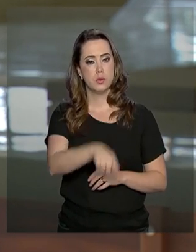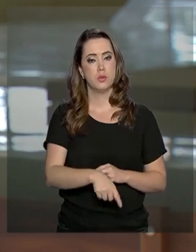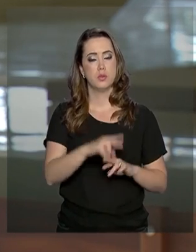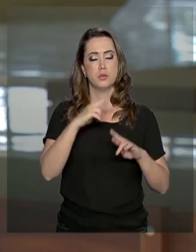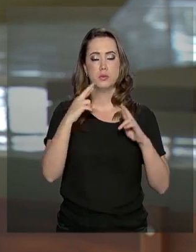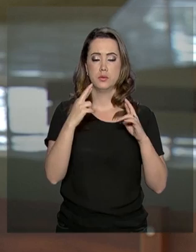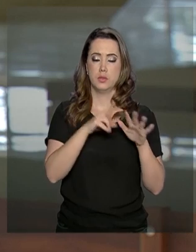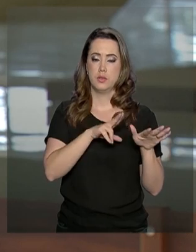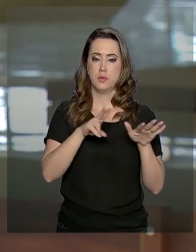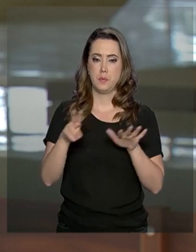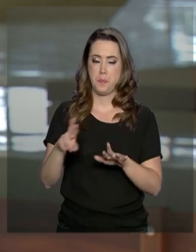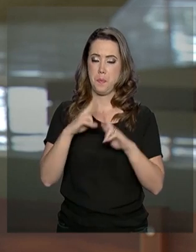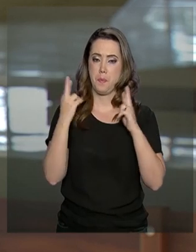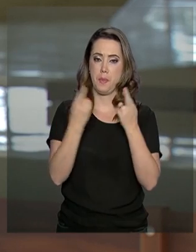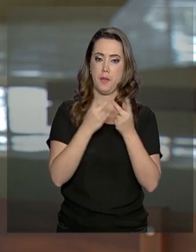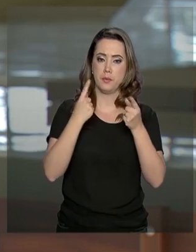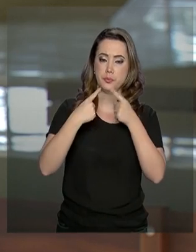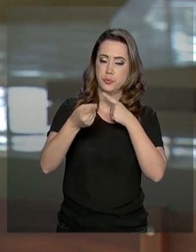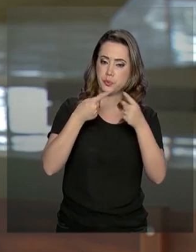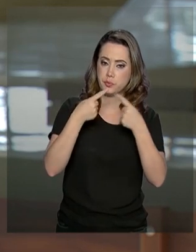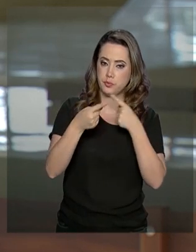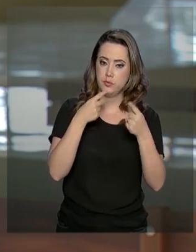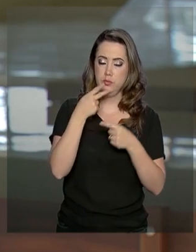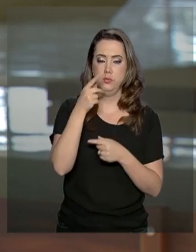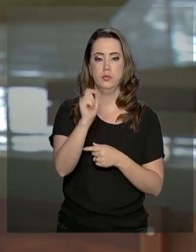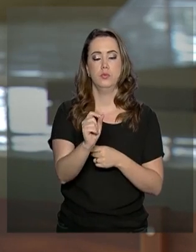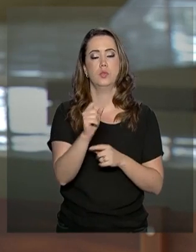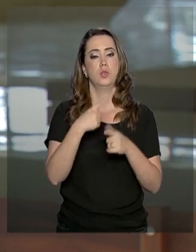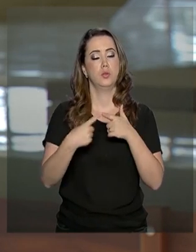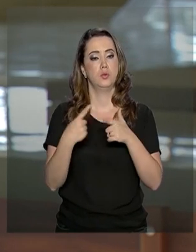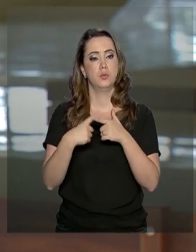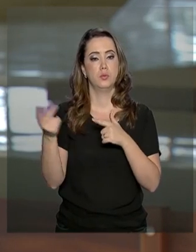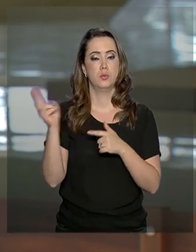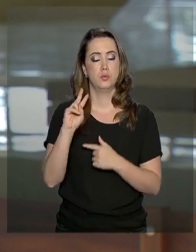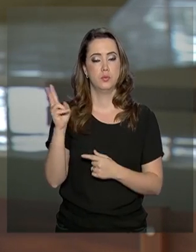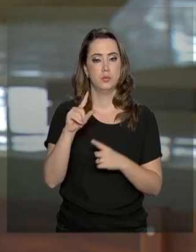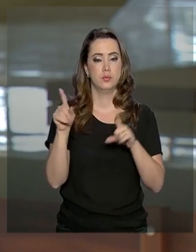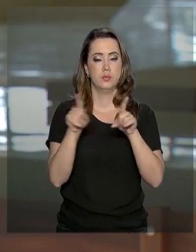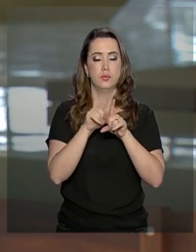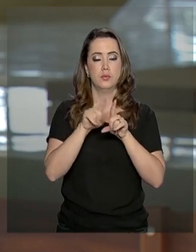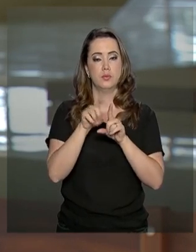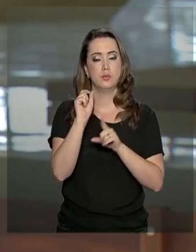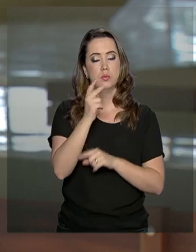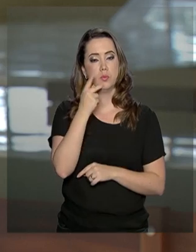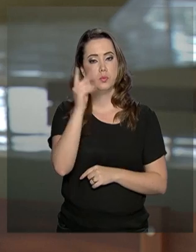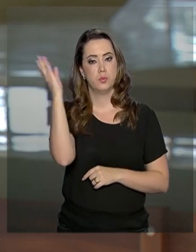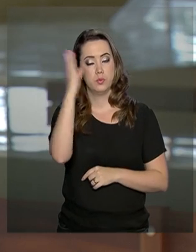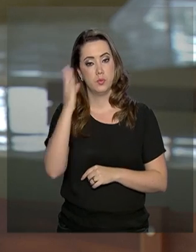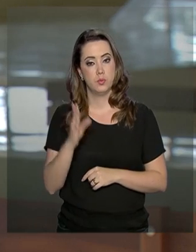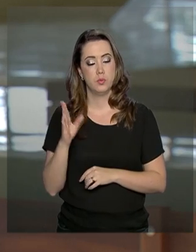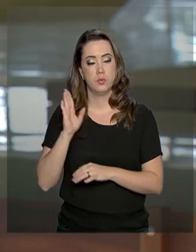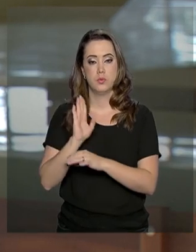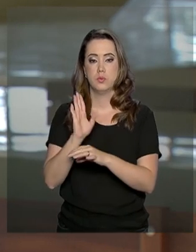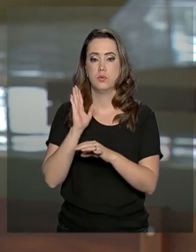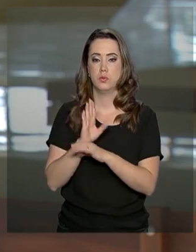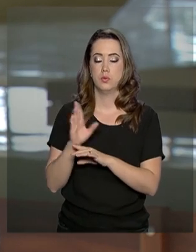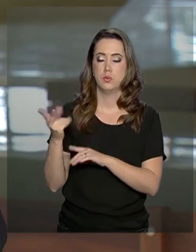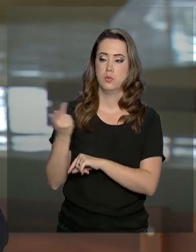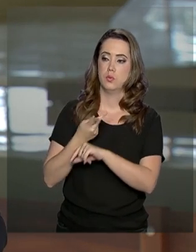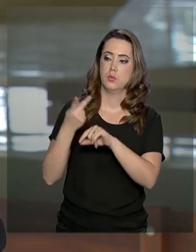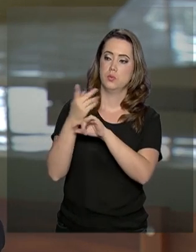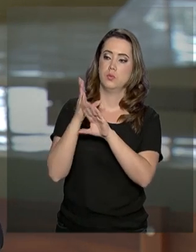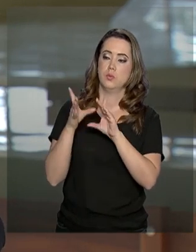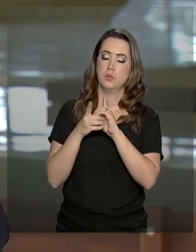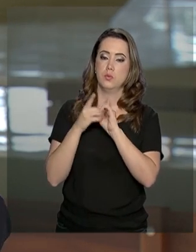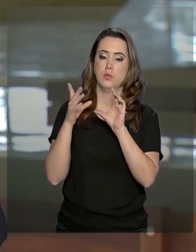reuniu essa semana na Colômbia e discutiu exatamente sobre a questão da Venezuela. Ele disse também que o Brasil vai apoiar a busca pela democracia